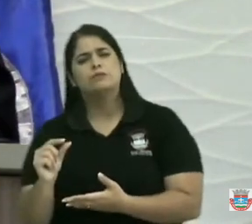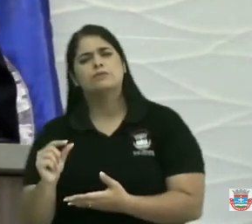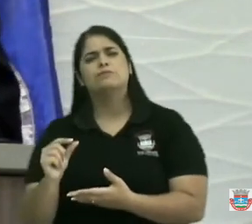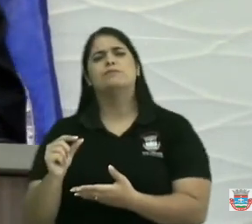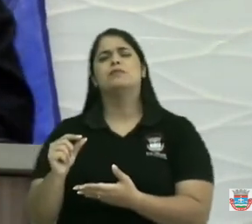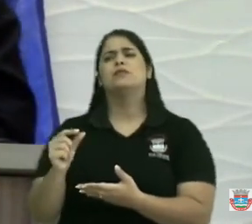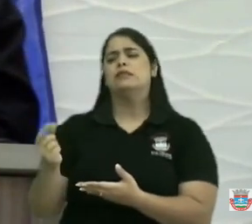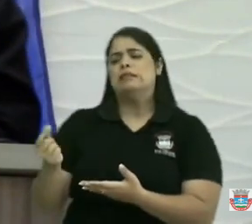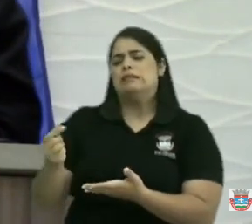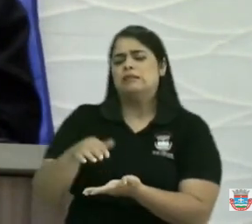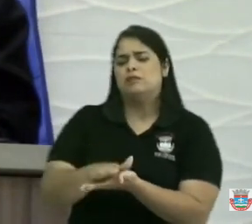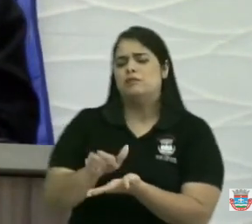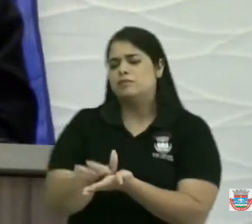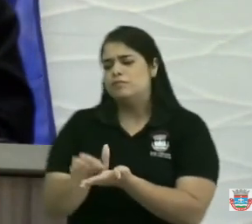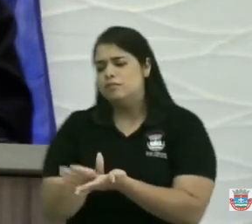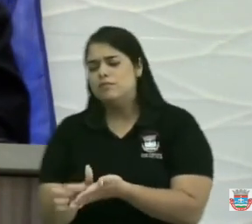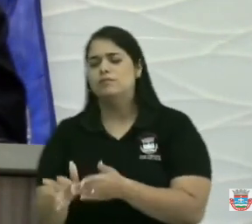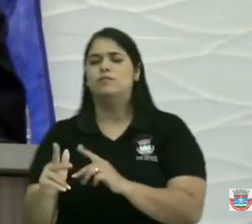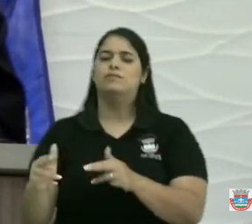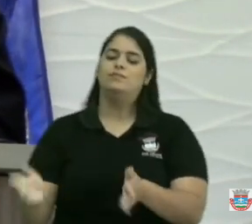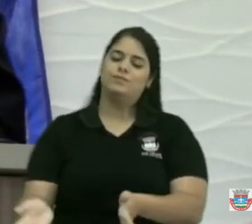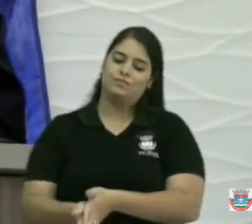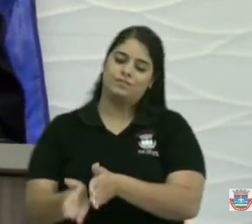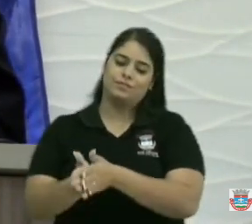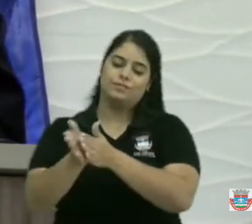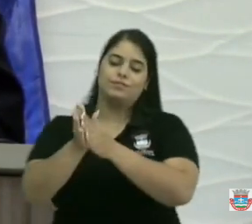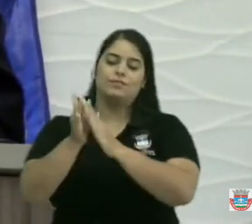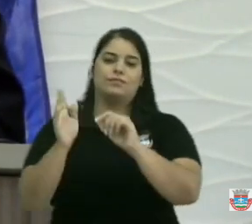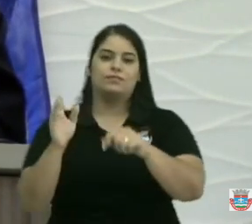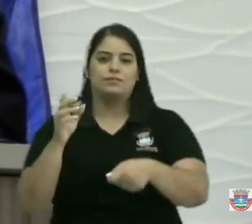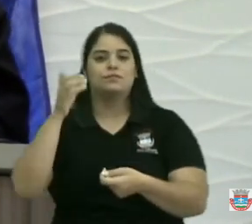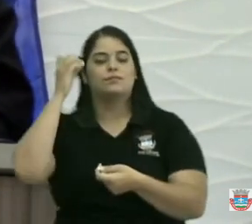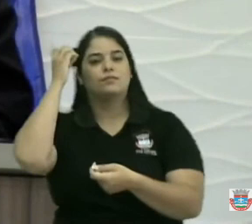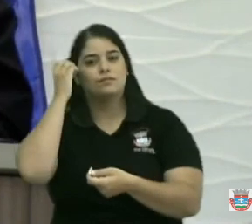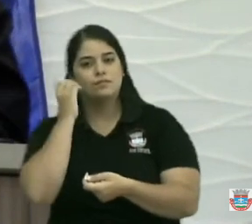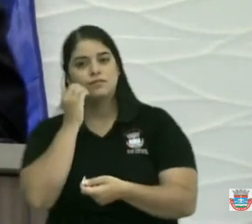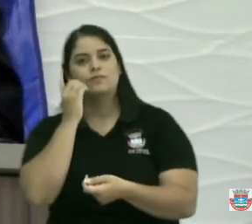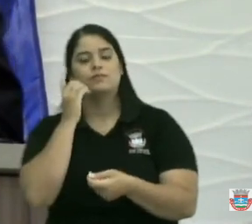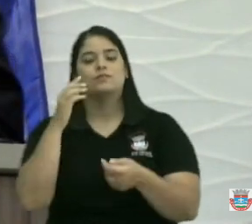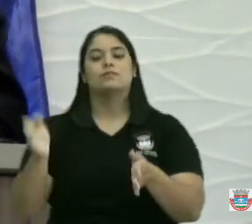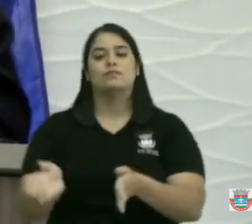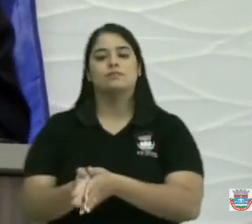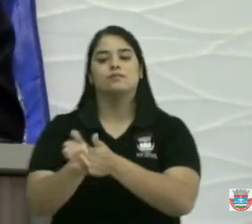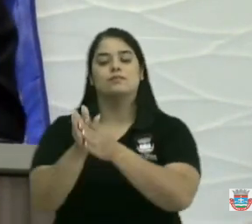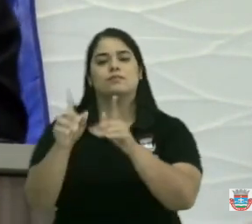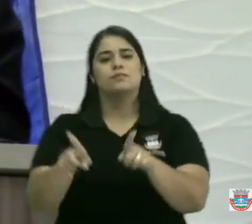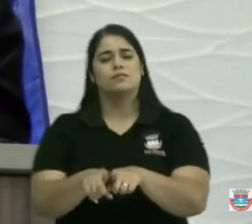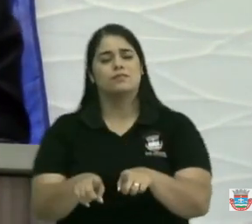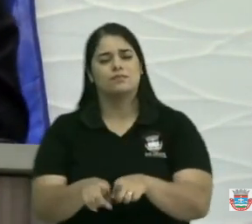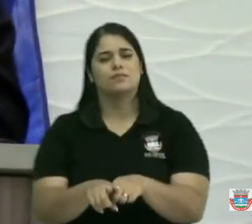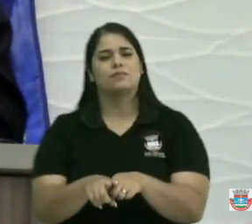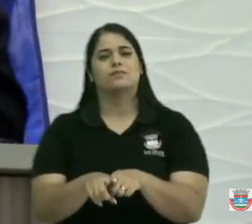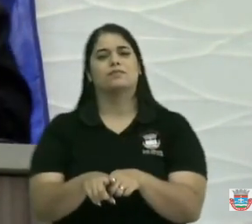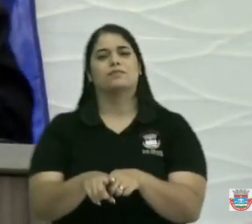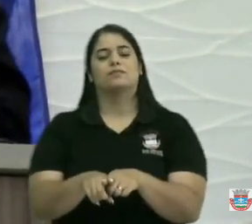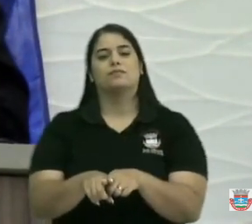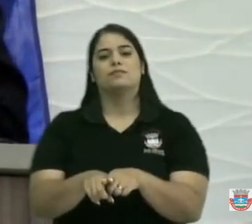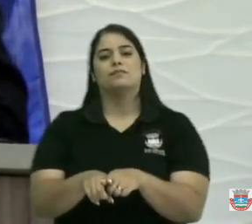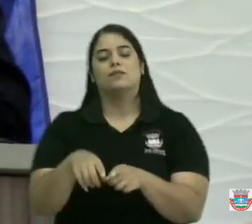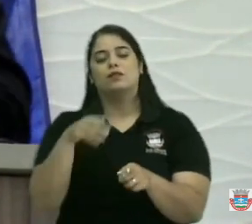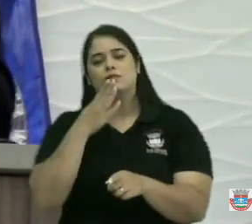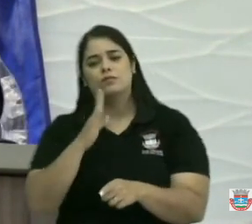nas comunidades parabéns a deputada Débora Almeida e parabéns também como foi